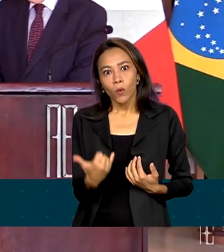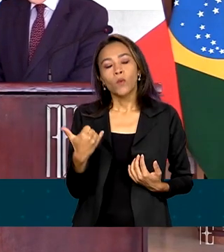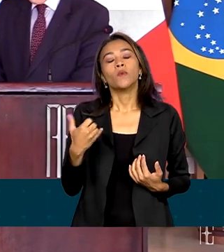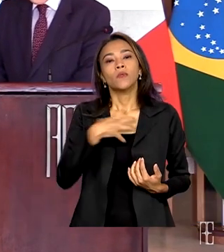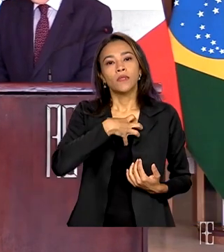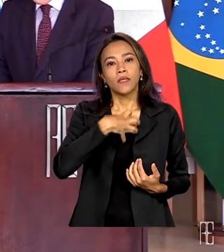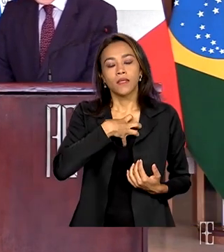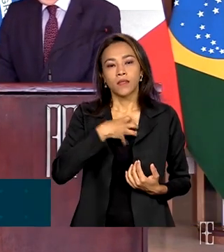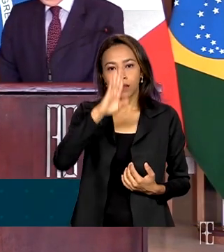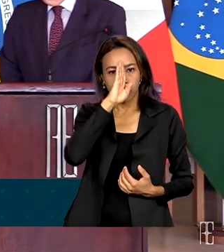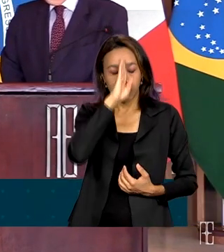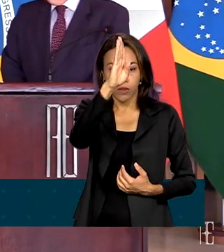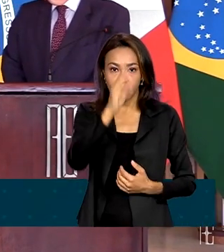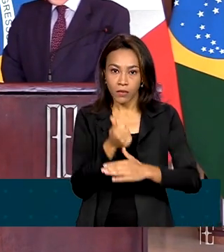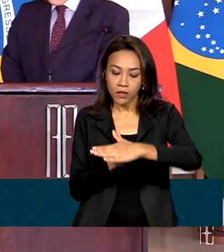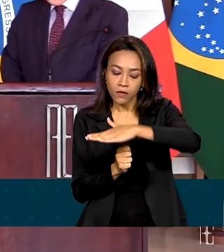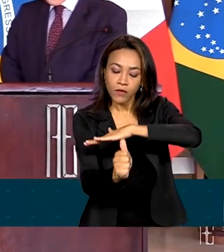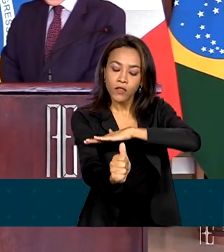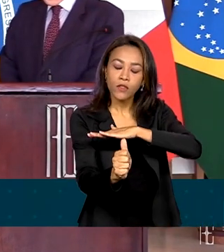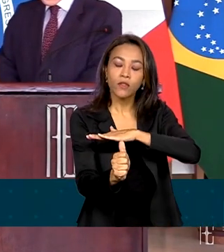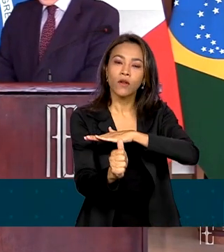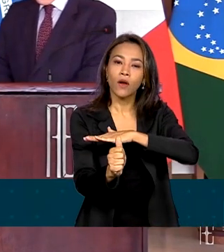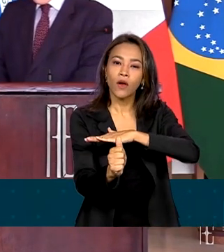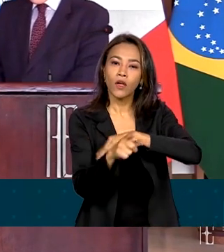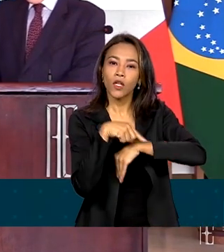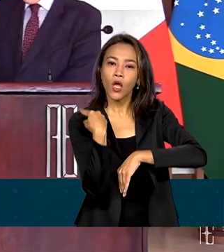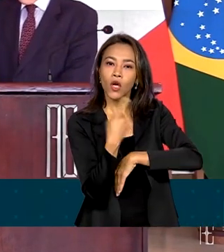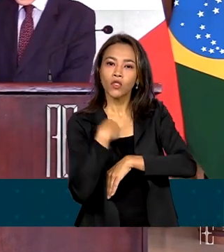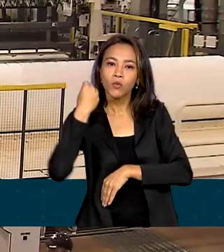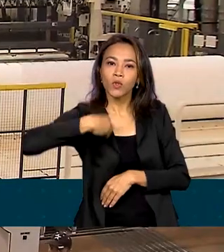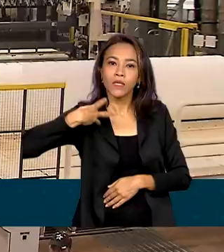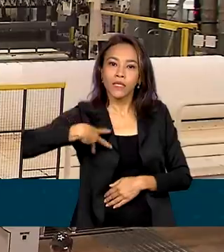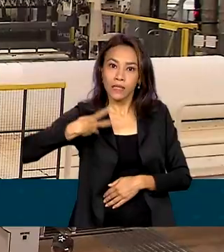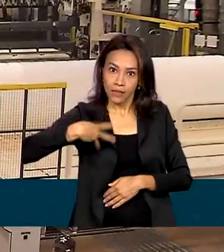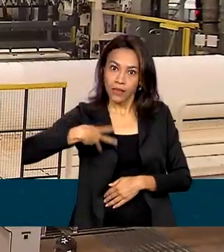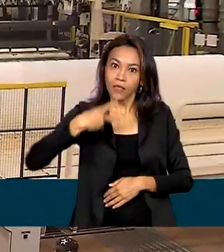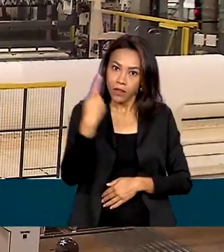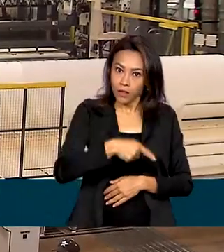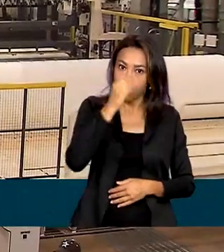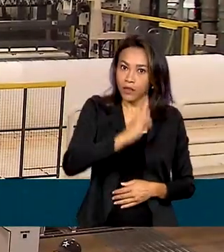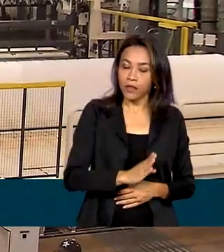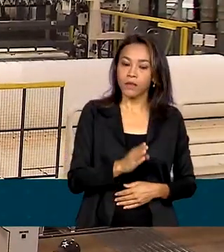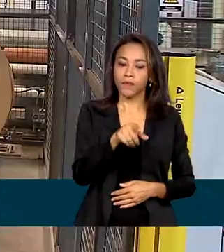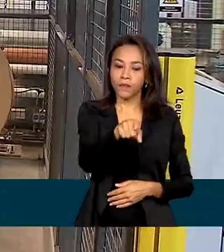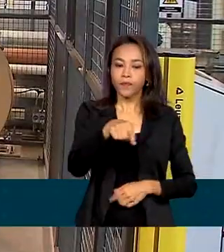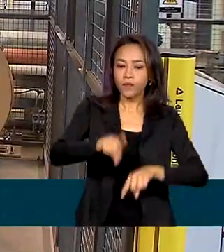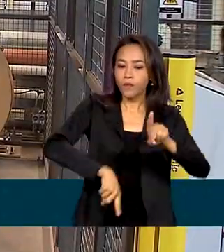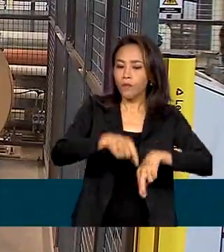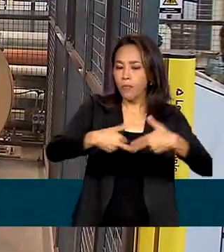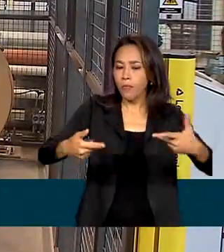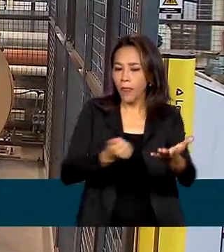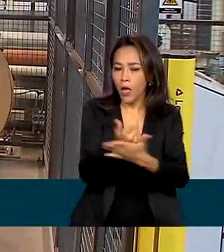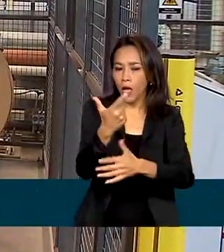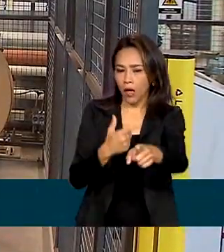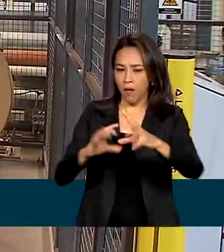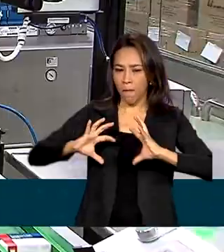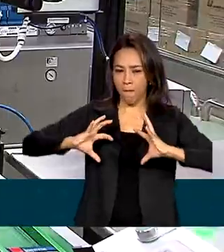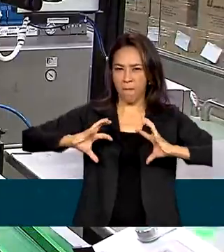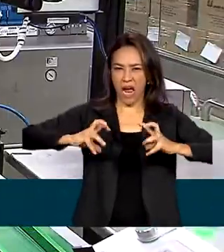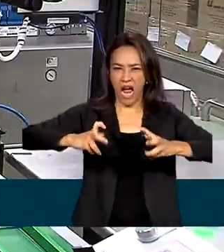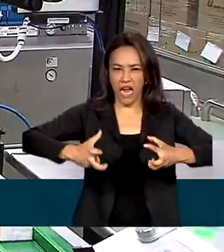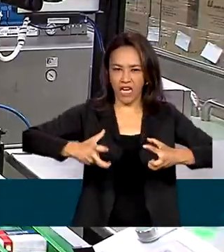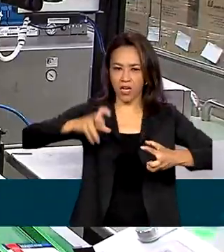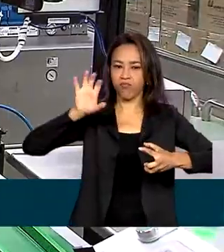investidores estrangeiros, penso que somos os terceiros. Os produtos adquiridos pelo Brasil são máquinas e motores,